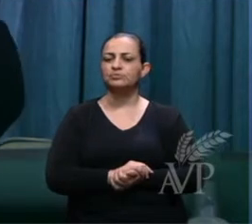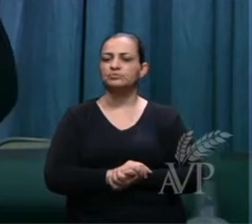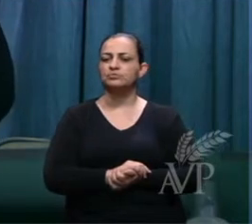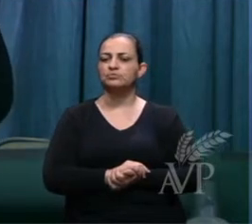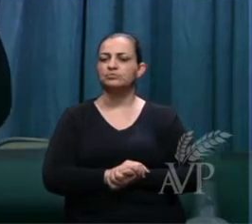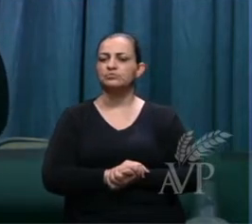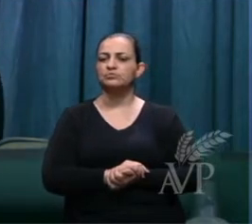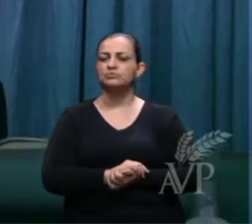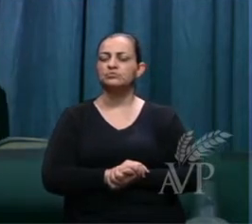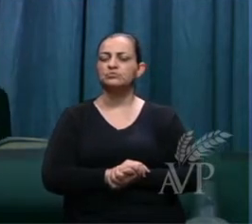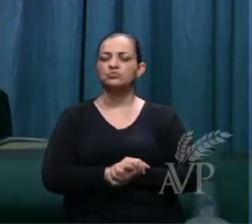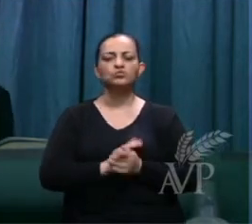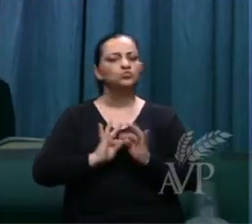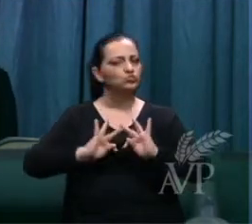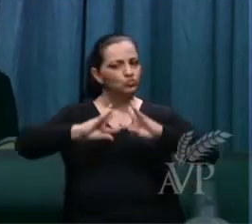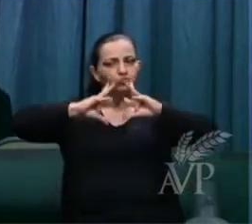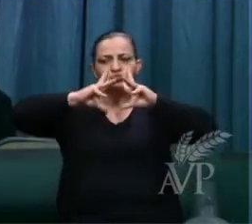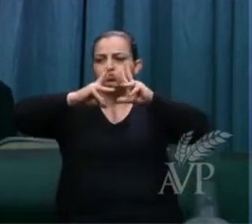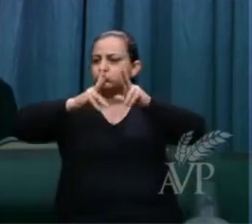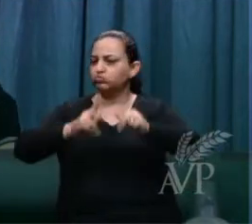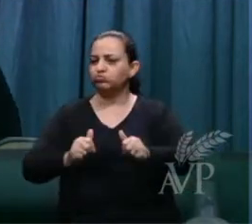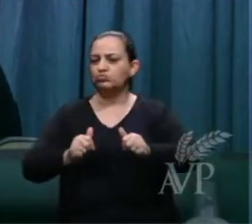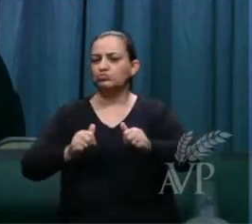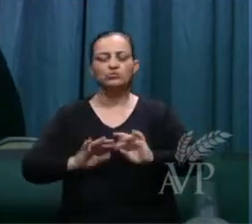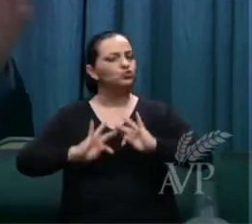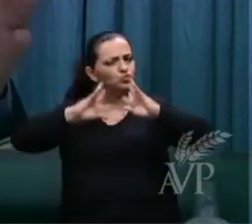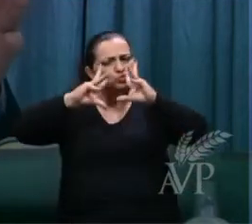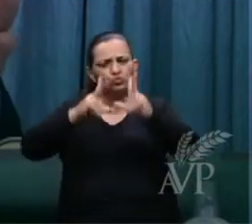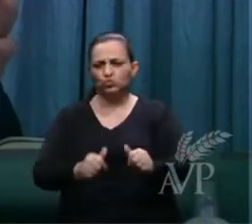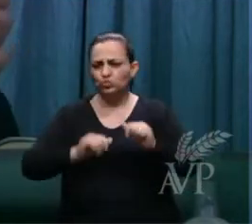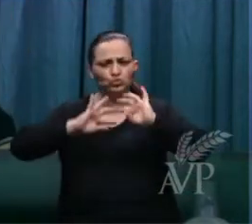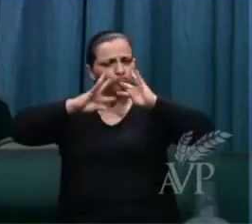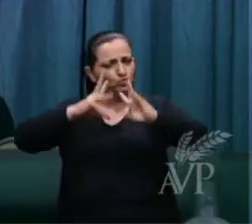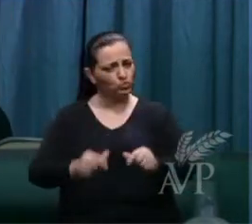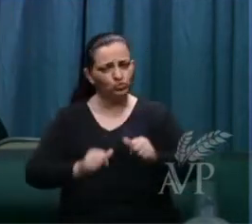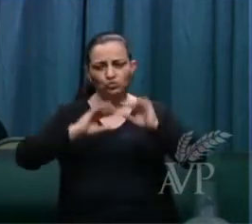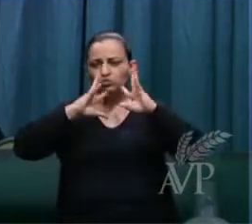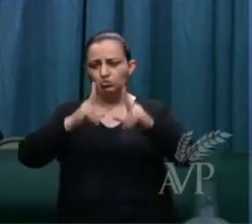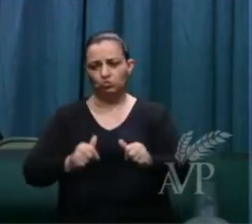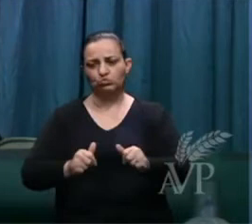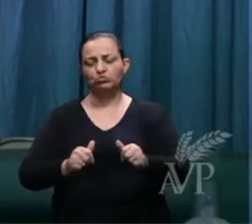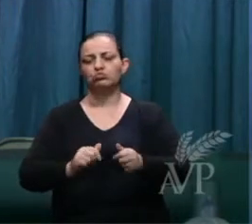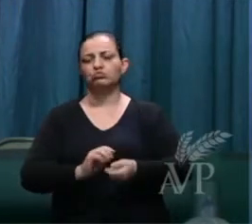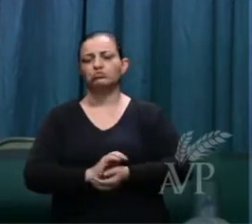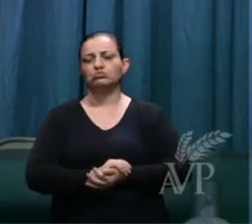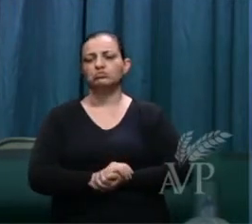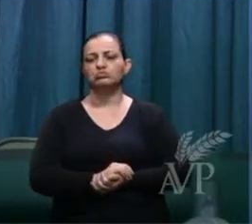todos, todos, todos, todos, todos, sem excepção,